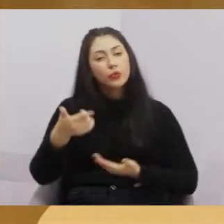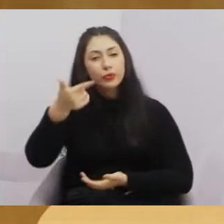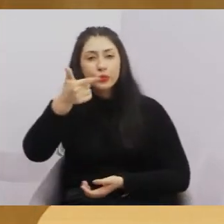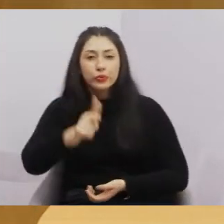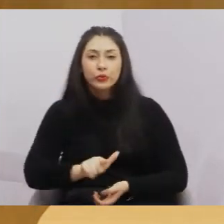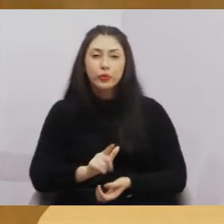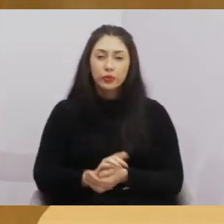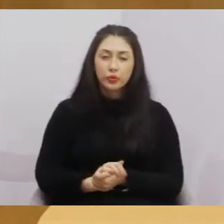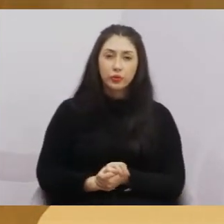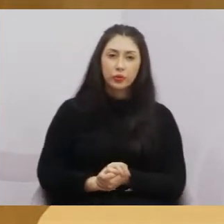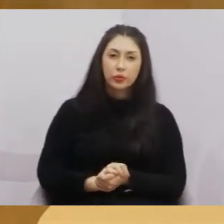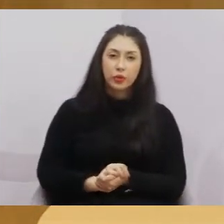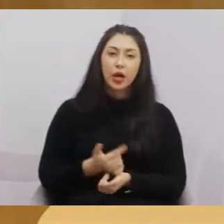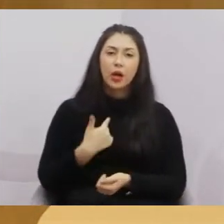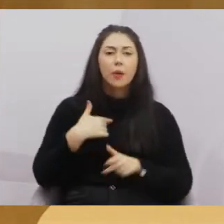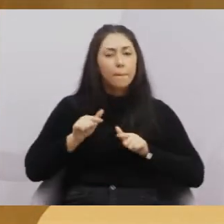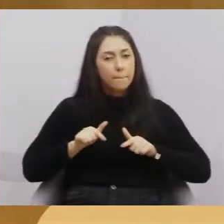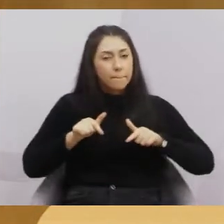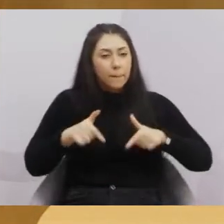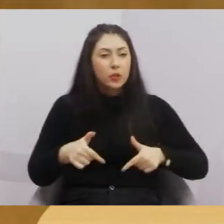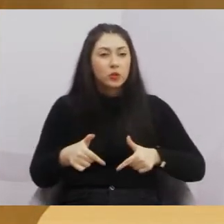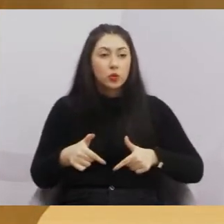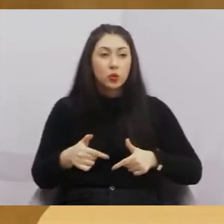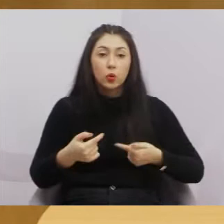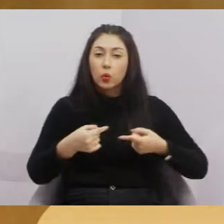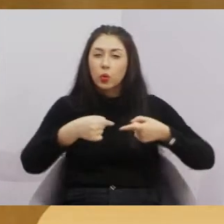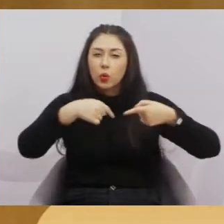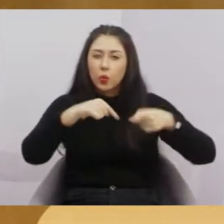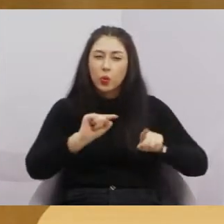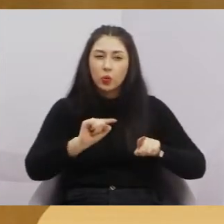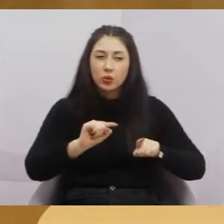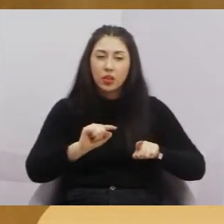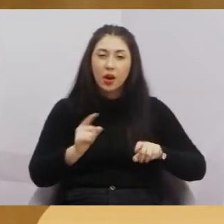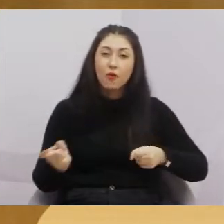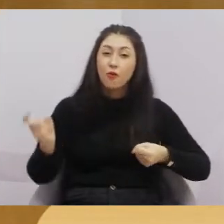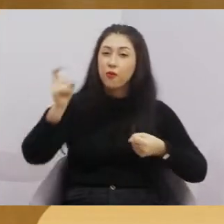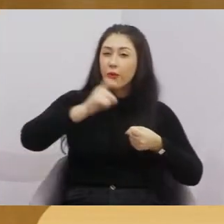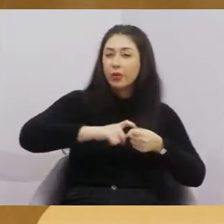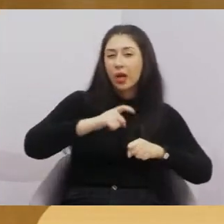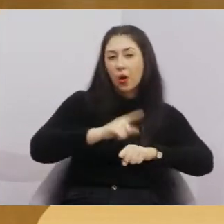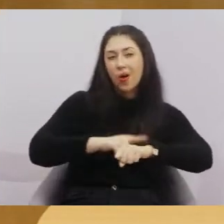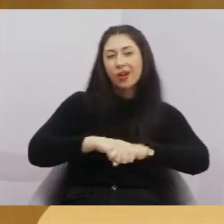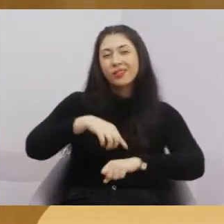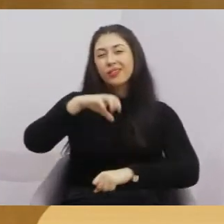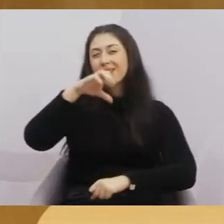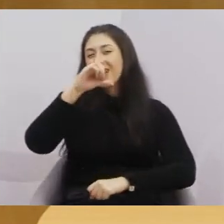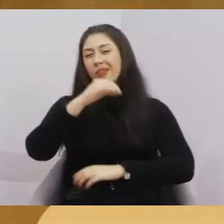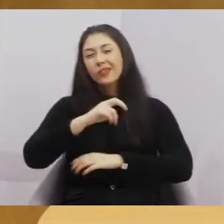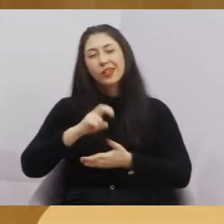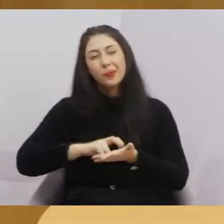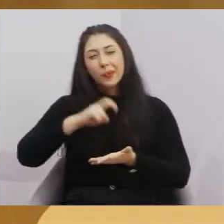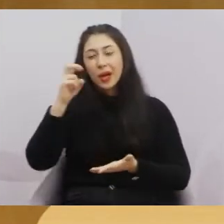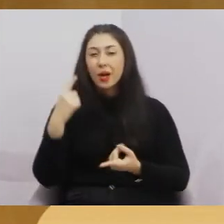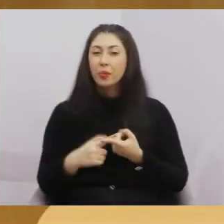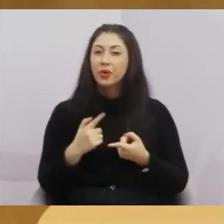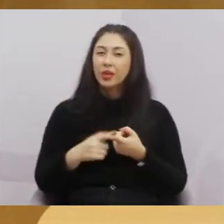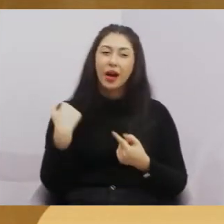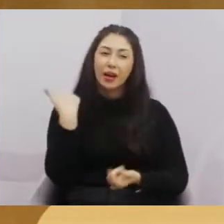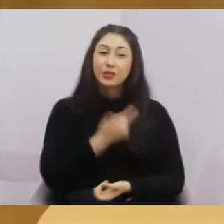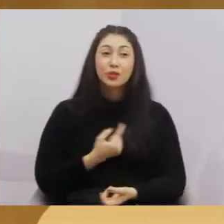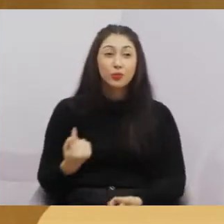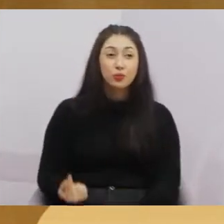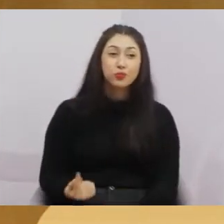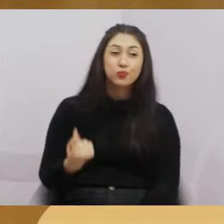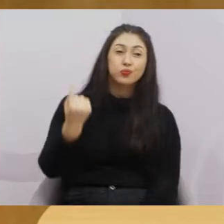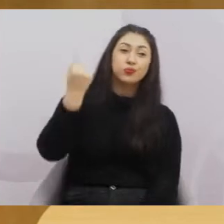vez aqui, eu me posiciono contra a sessão de Câmara voltar para as 9 horas da manhã, porque a gente vai estar retroagindo